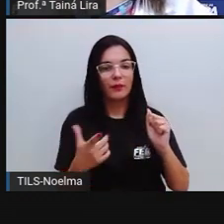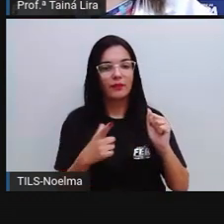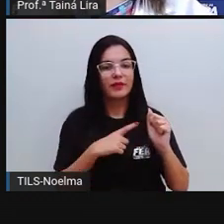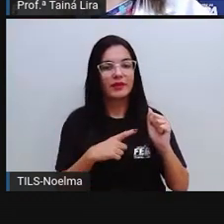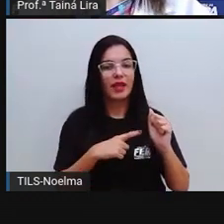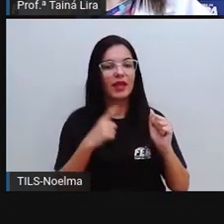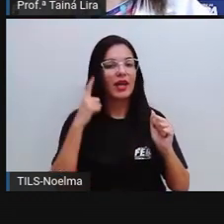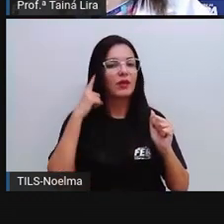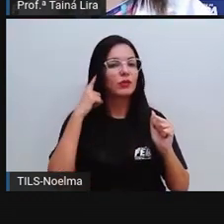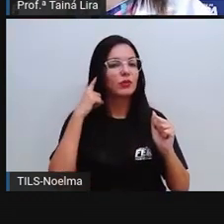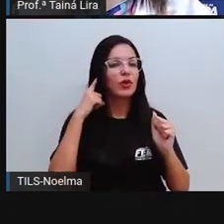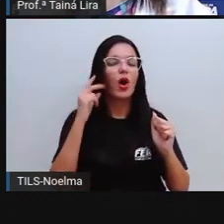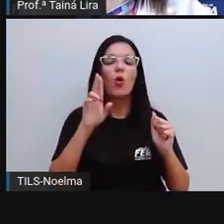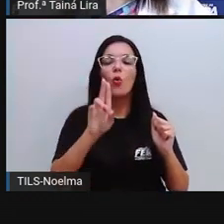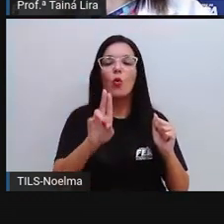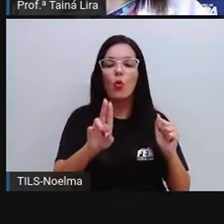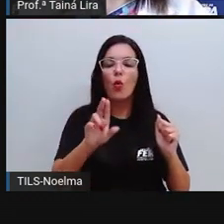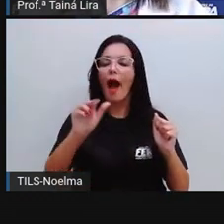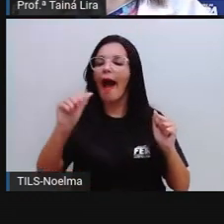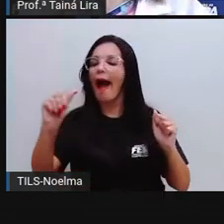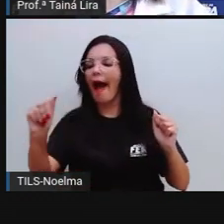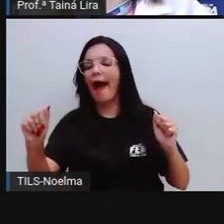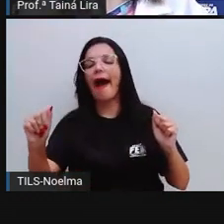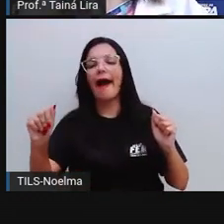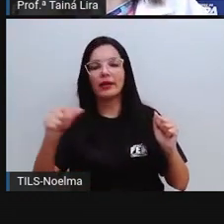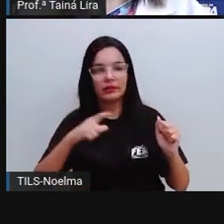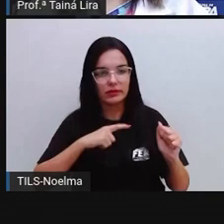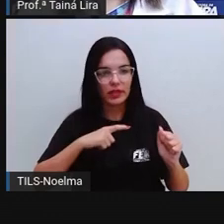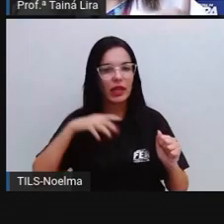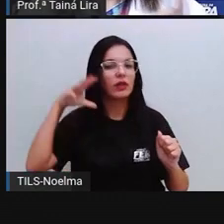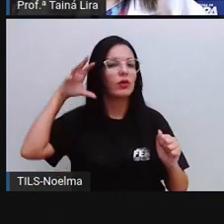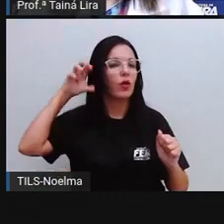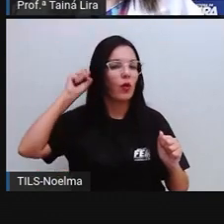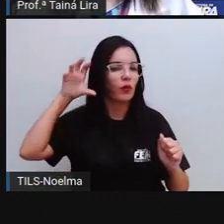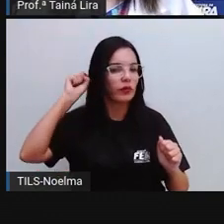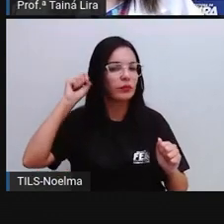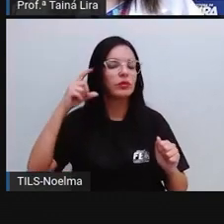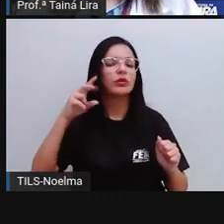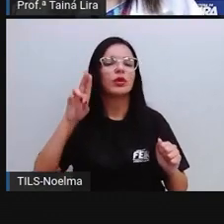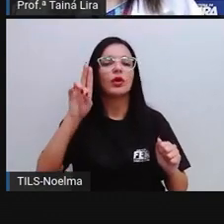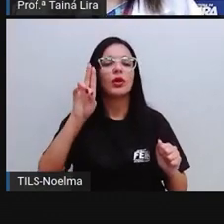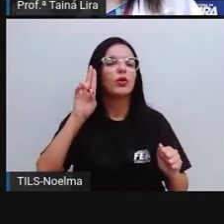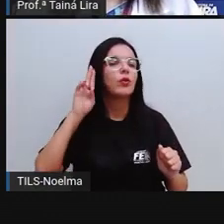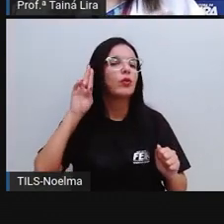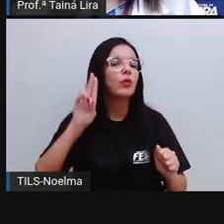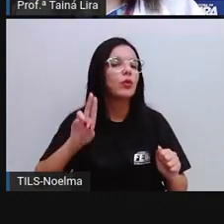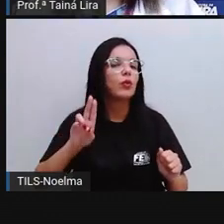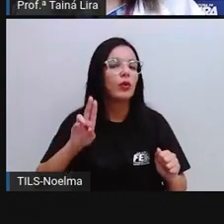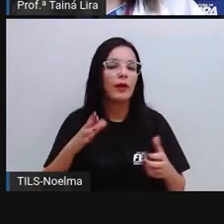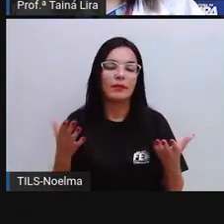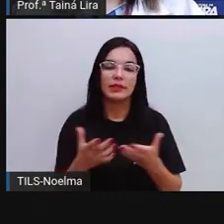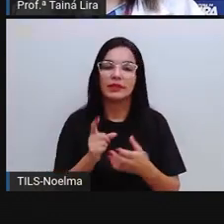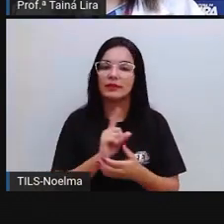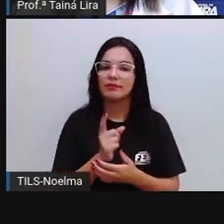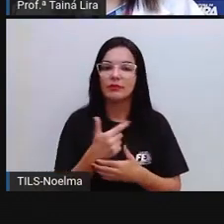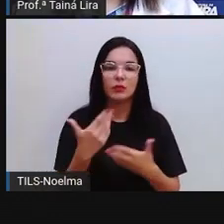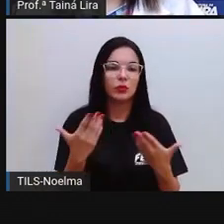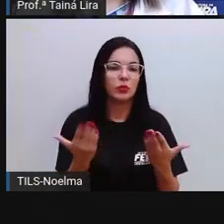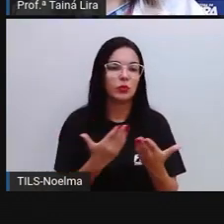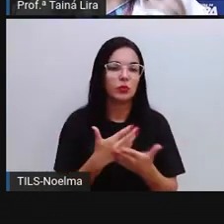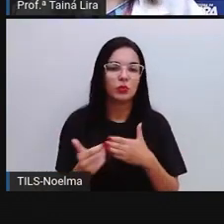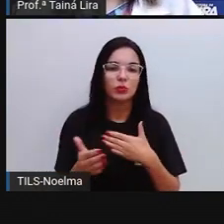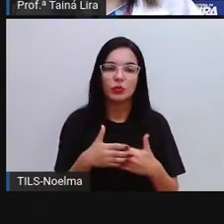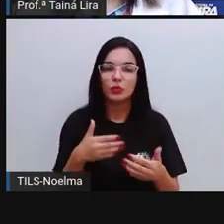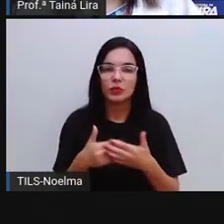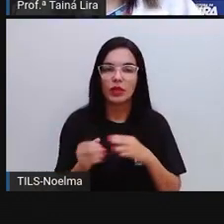lá o som do U, ó, quadro. Ouvimos o som do U. Mas aqui, toquinho. É como se esse U